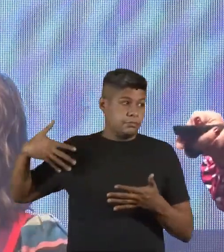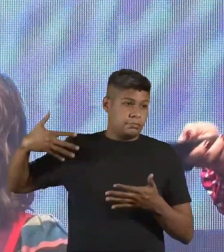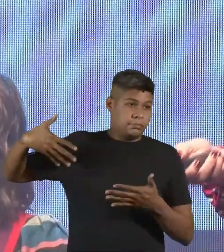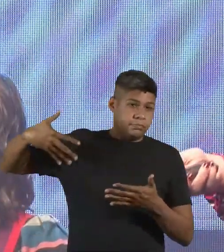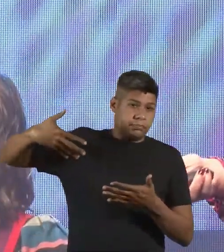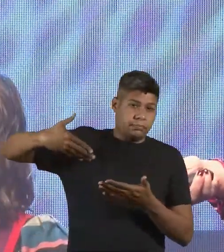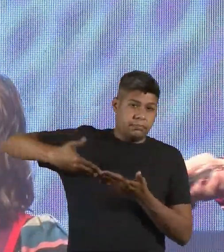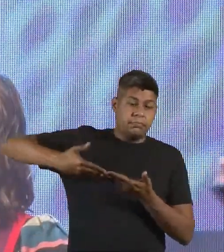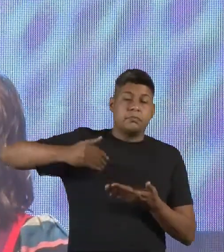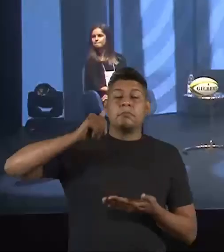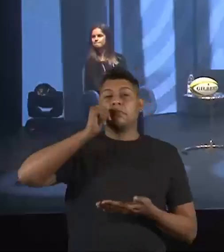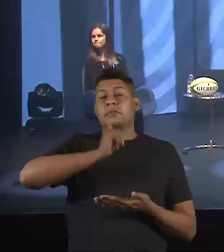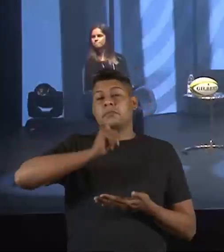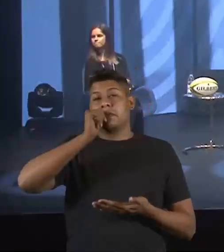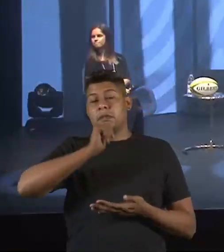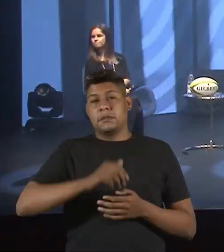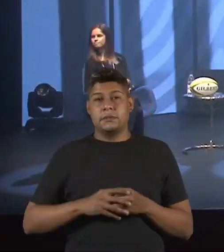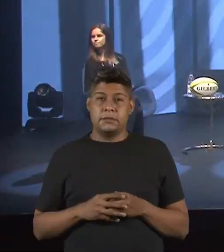mulheres.